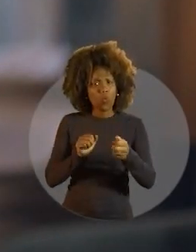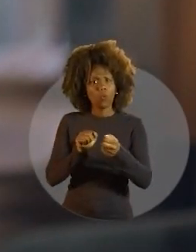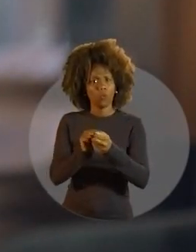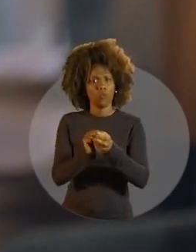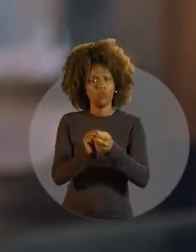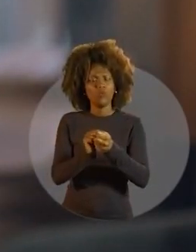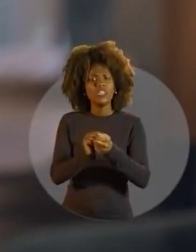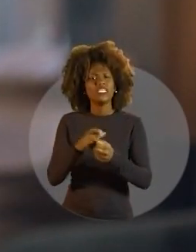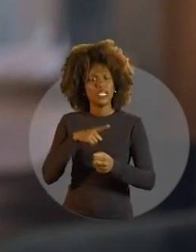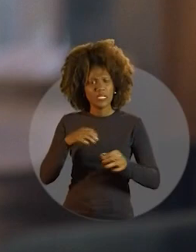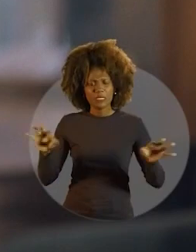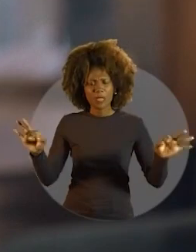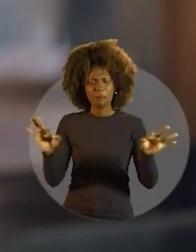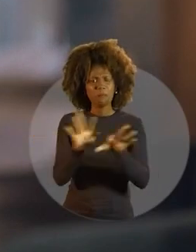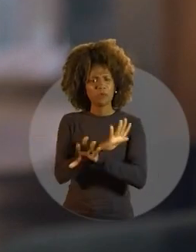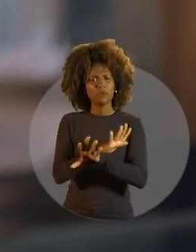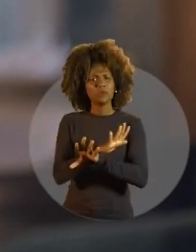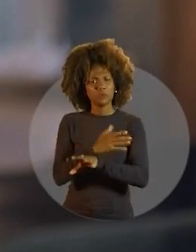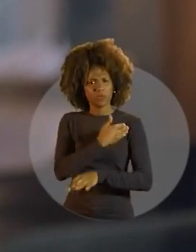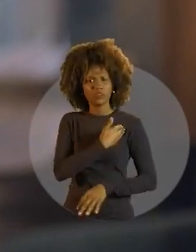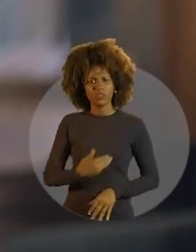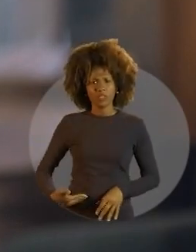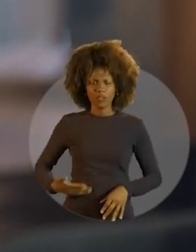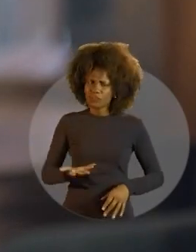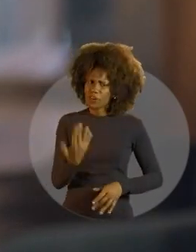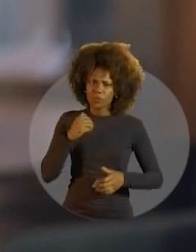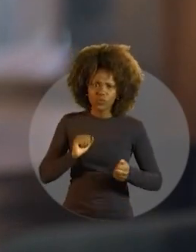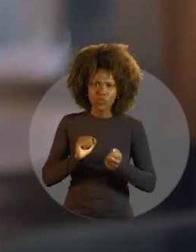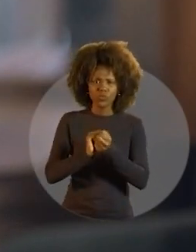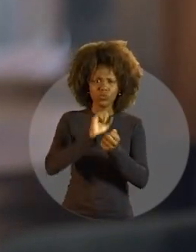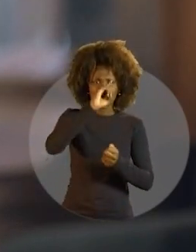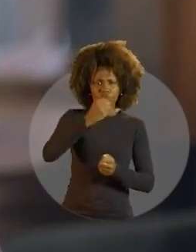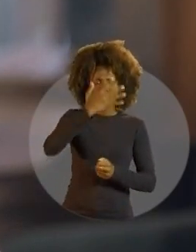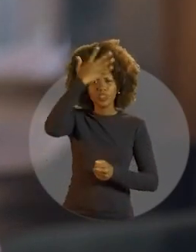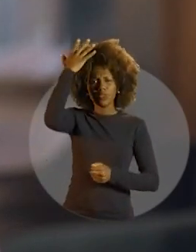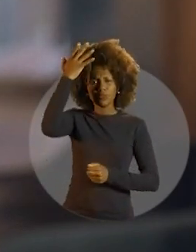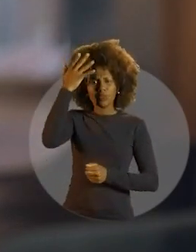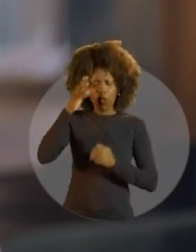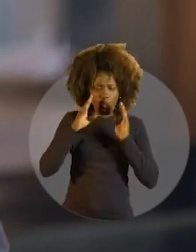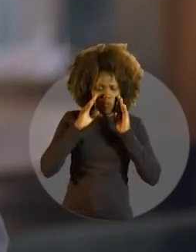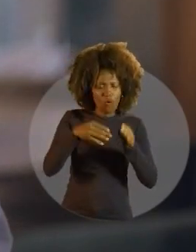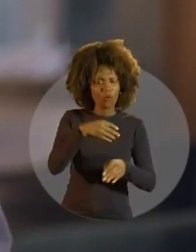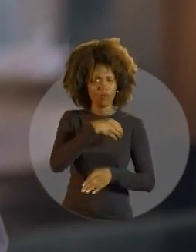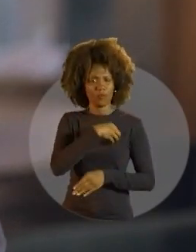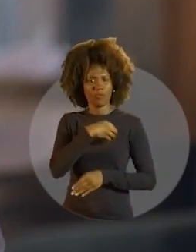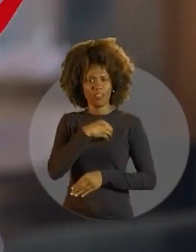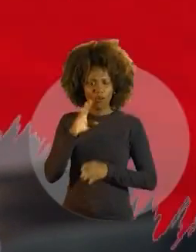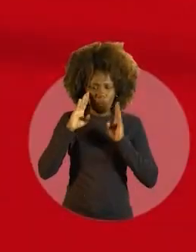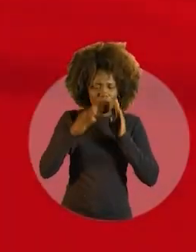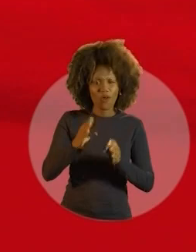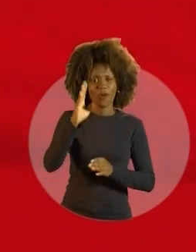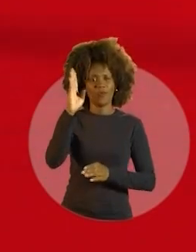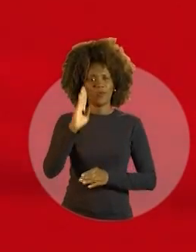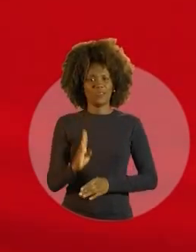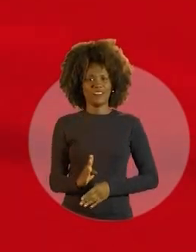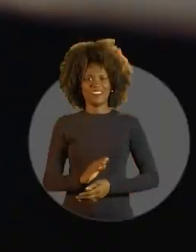e está mais do que preparado para governar. Vamos juntos com o Jerônimo, pela Bahia e pelo Brasil.